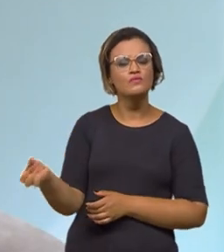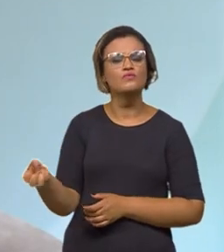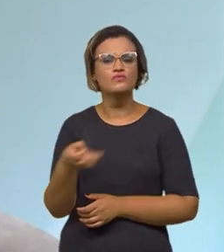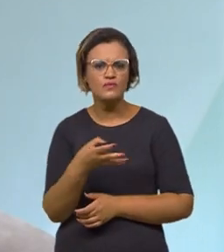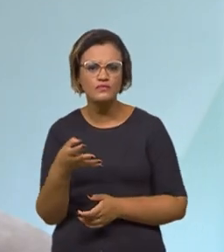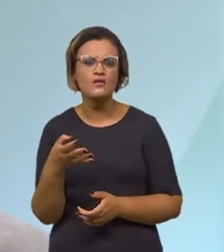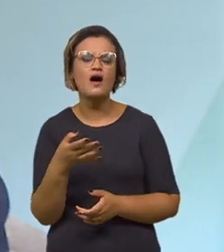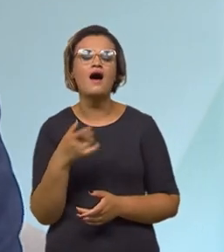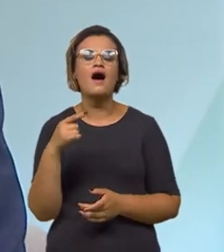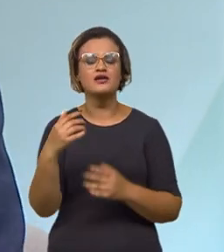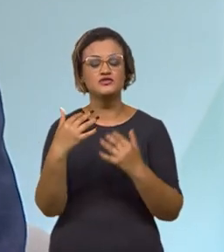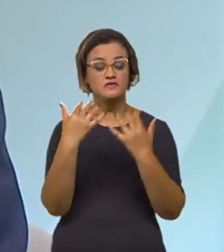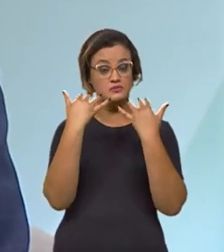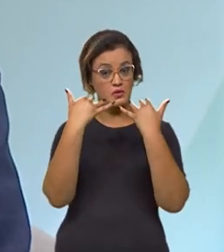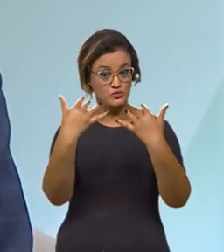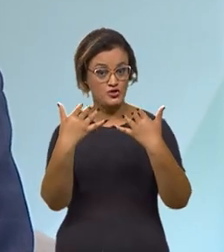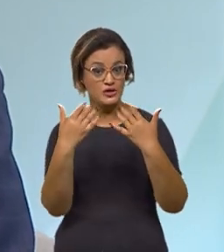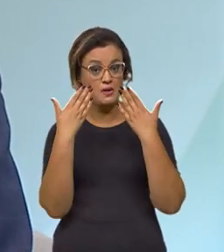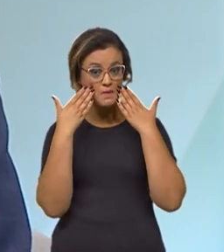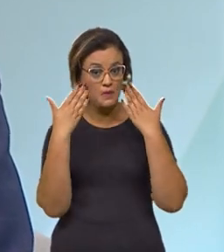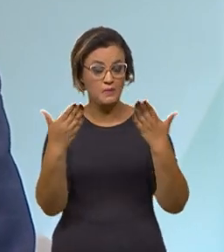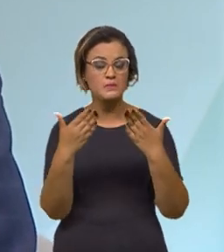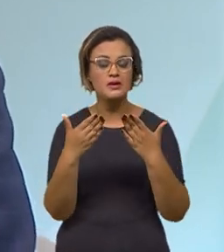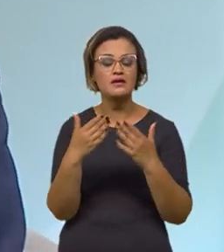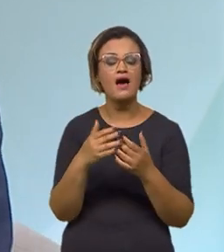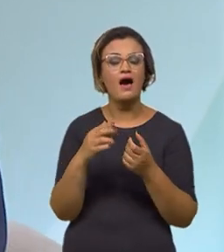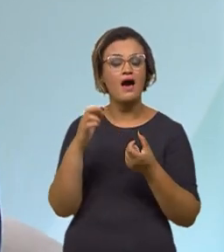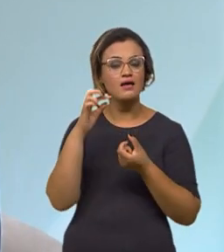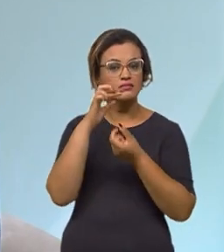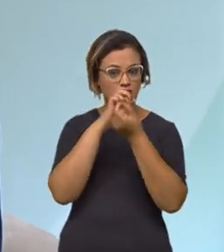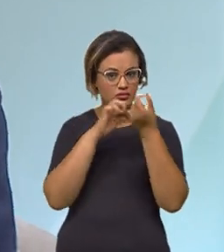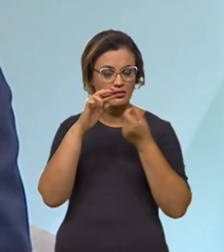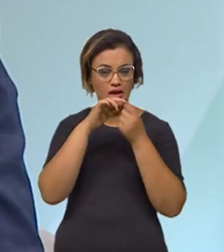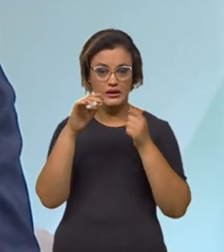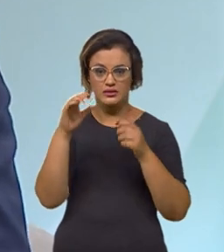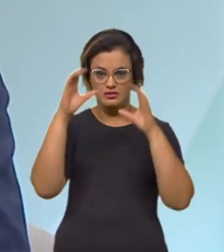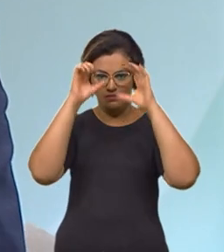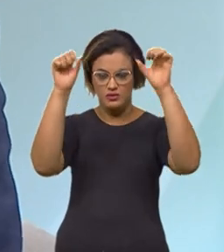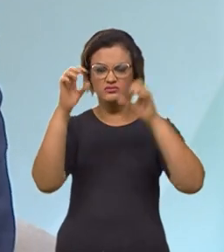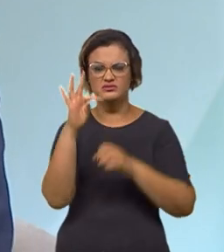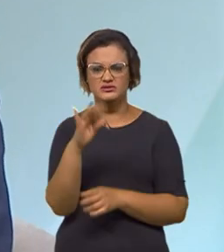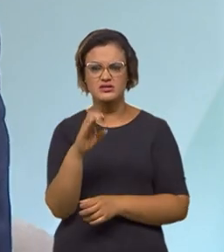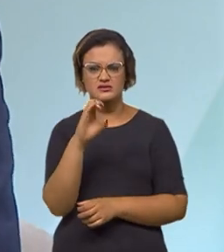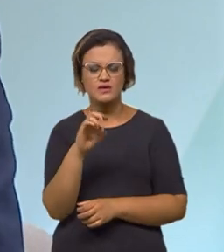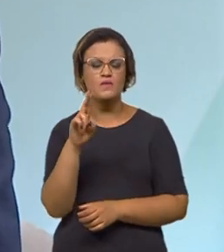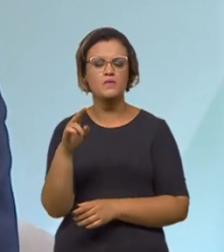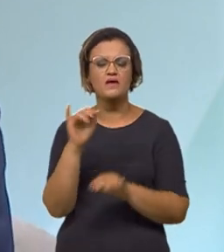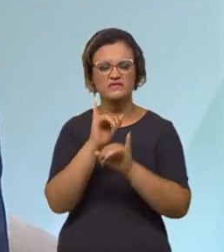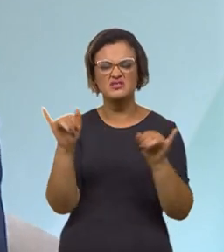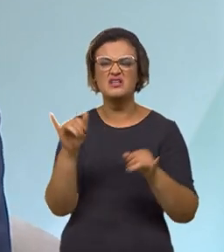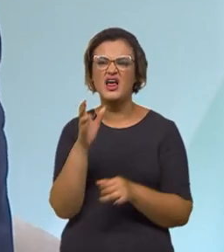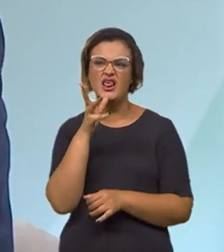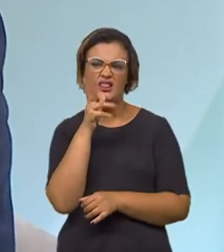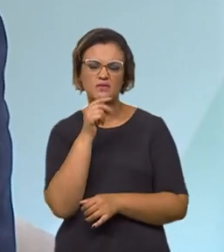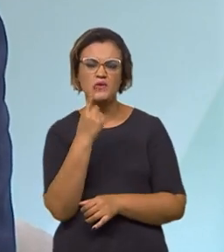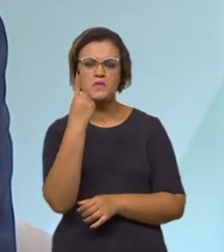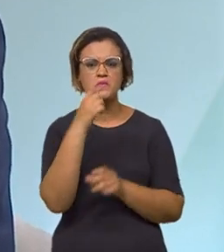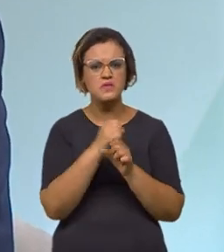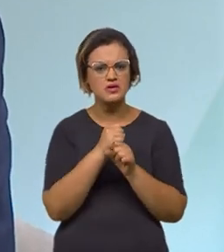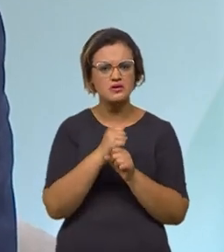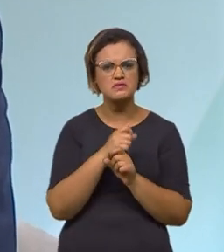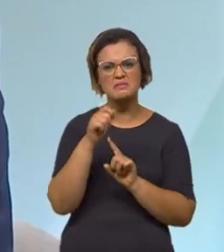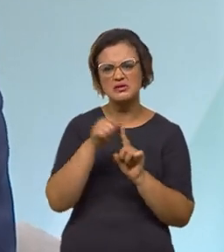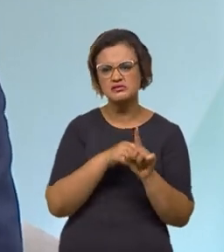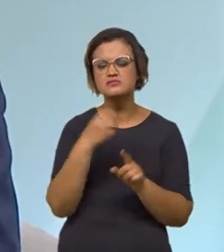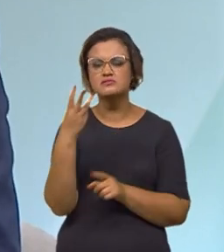seguida, a gente faz audiência pública, Tribunal de Contas da União publica o edital e temos um novo leilão. Isso demora em torno de um ano, um ano e três meses. E a gente